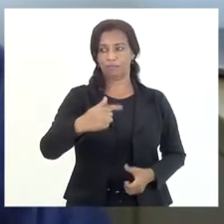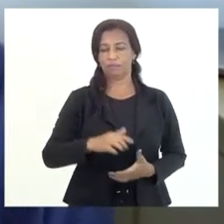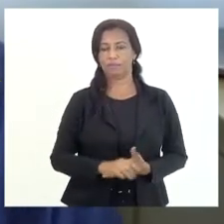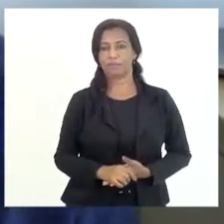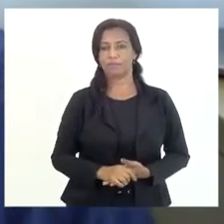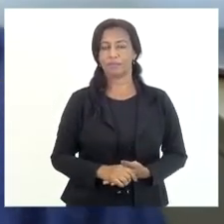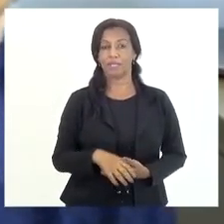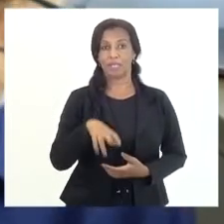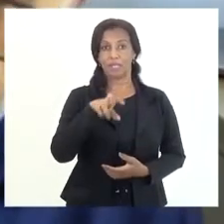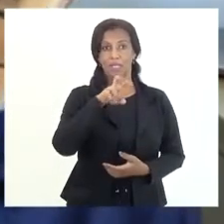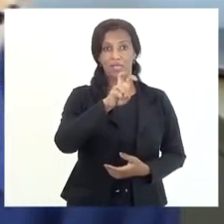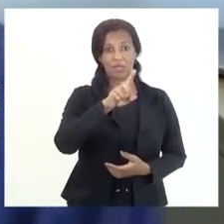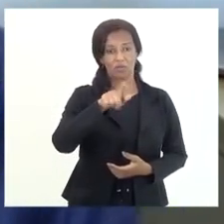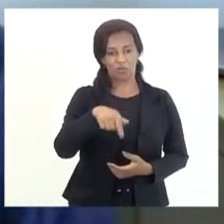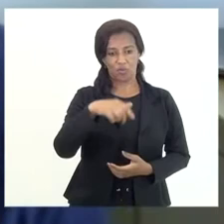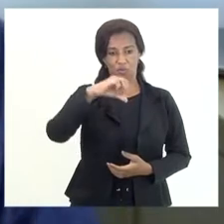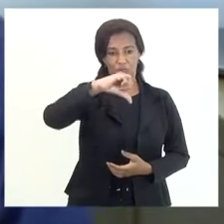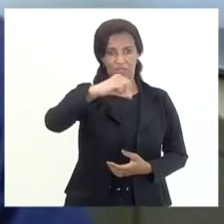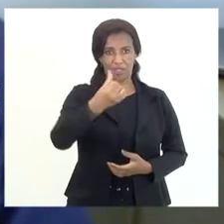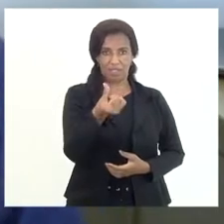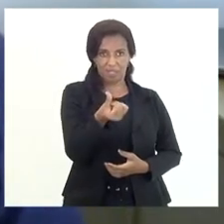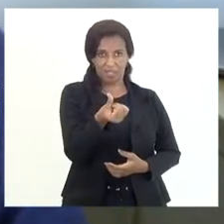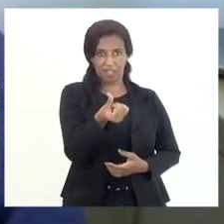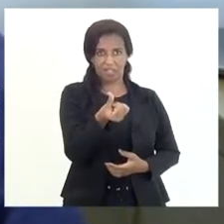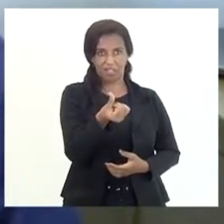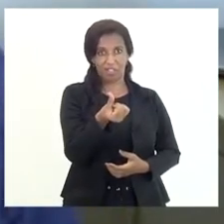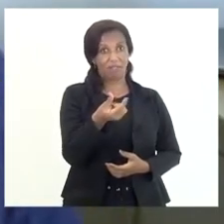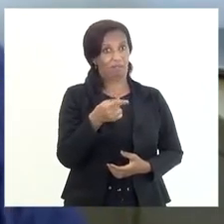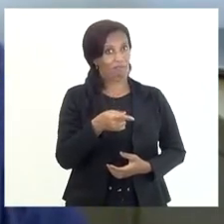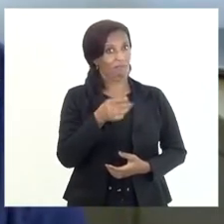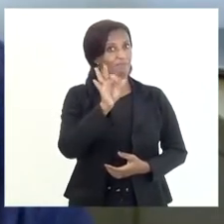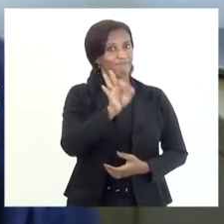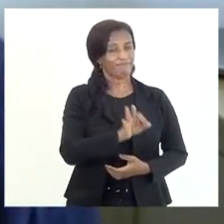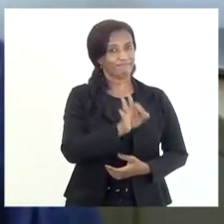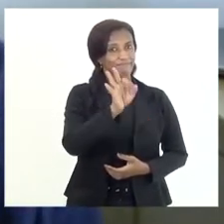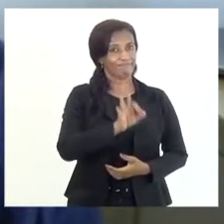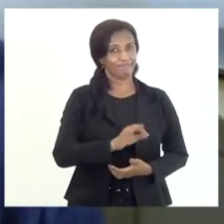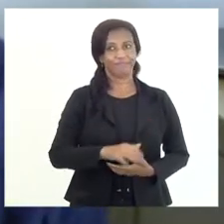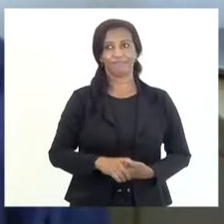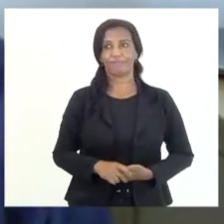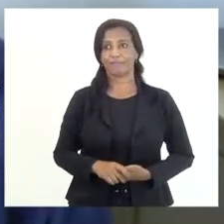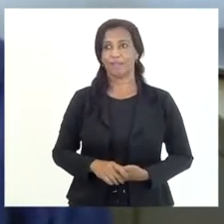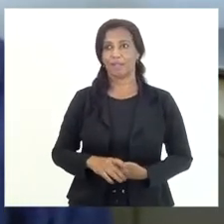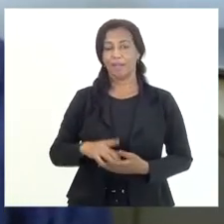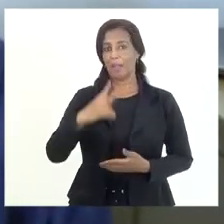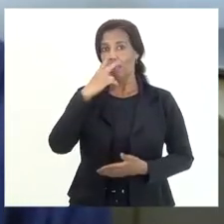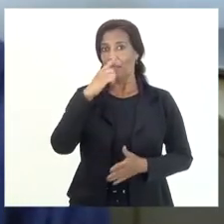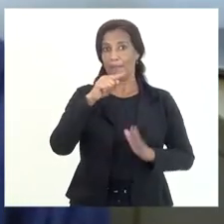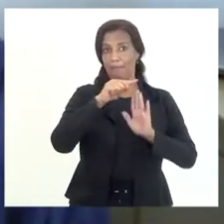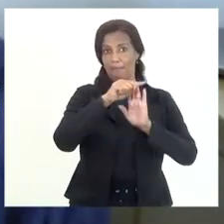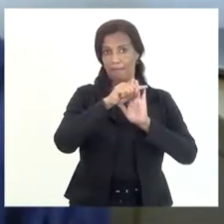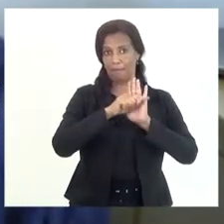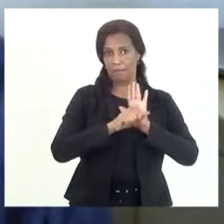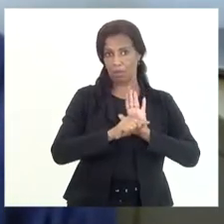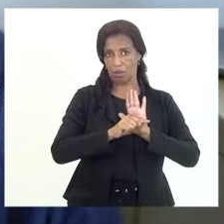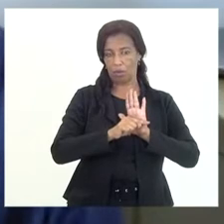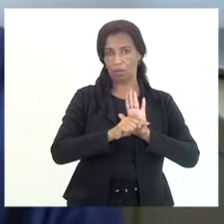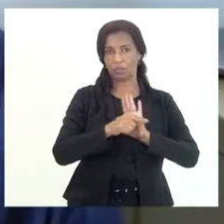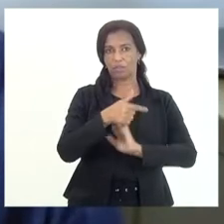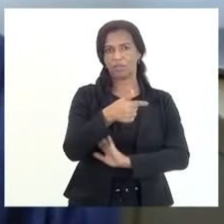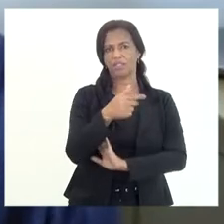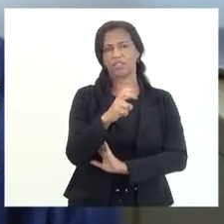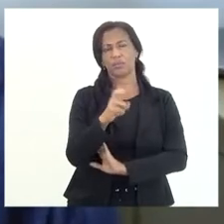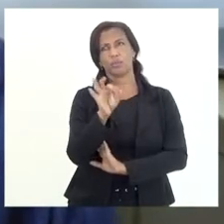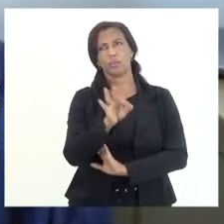,96, que é um percentual bem menor, e 25